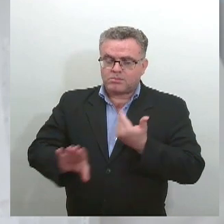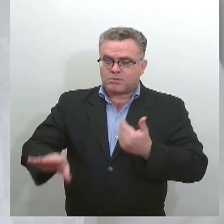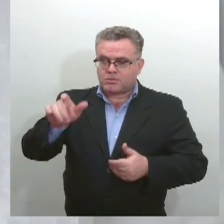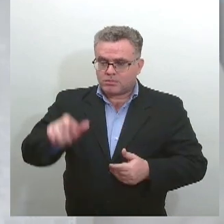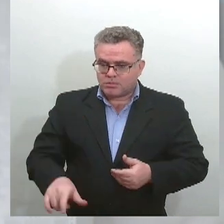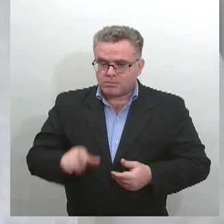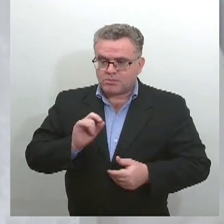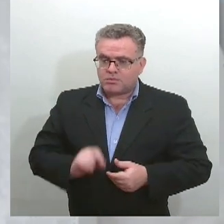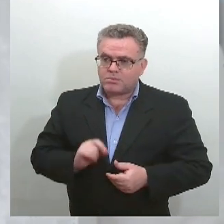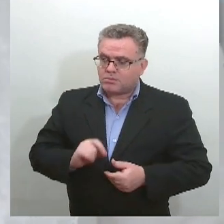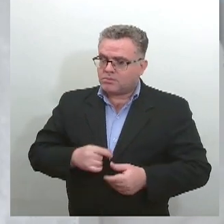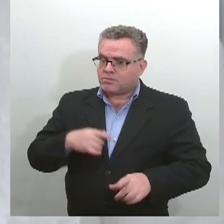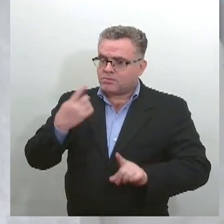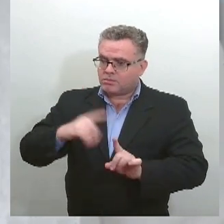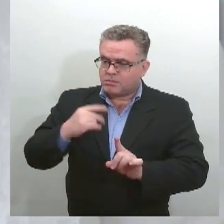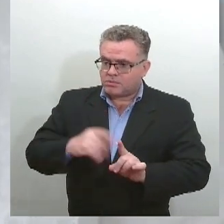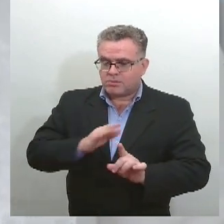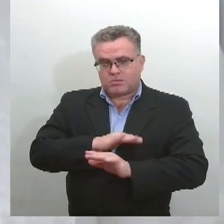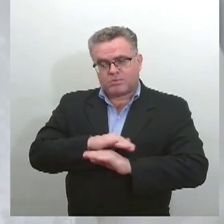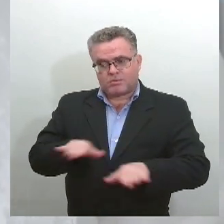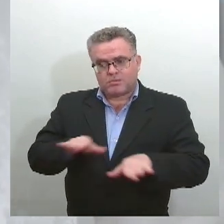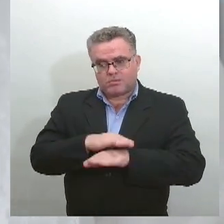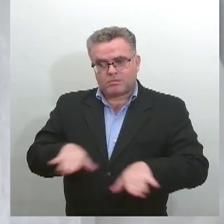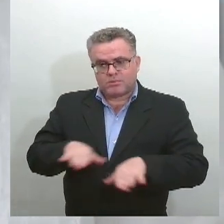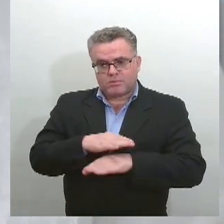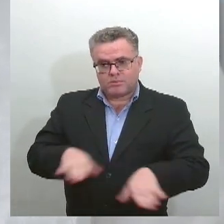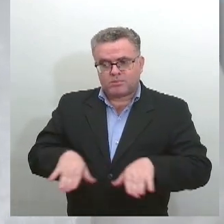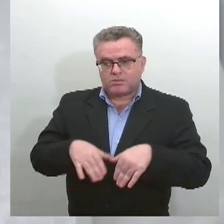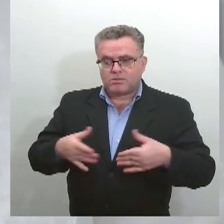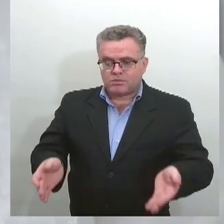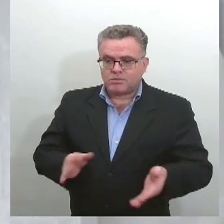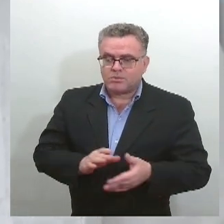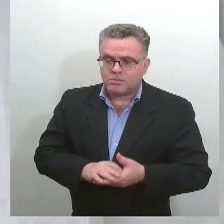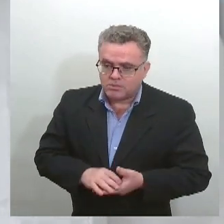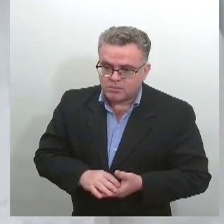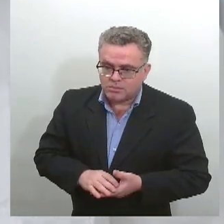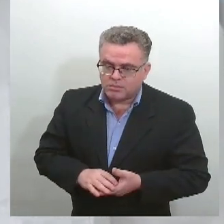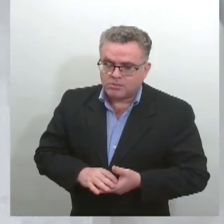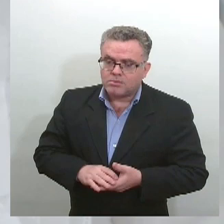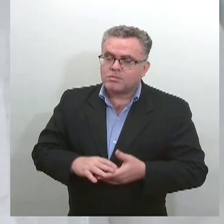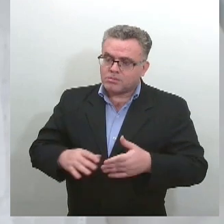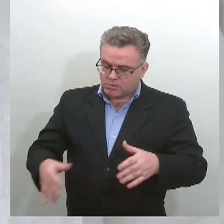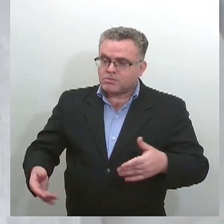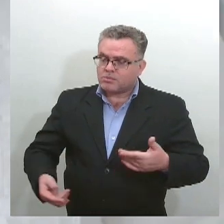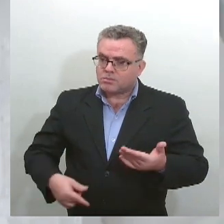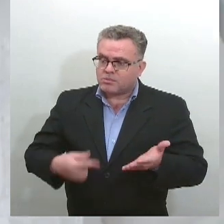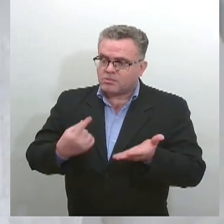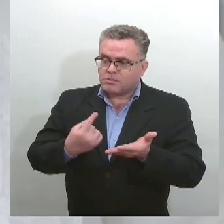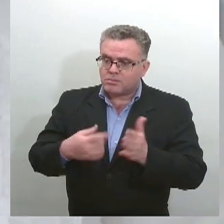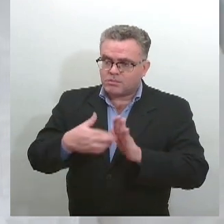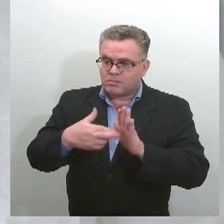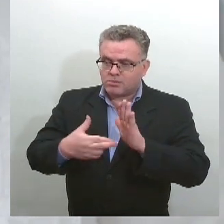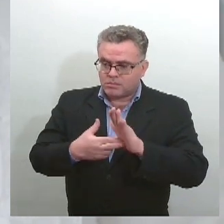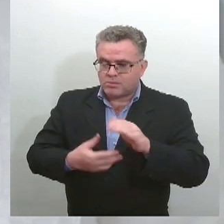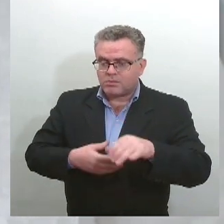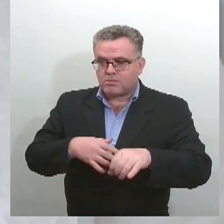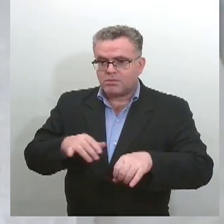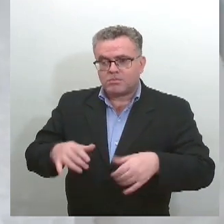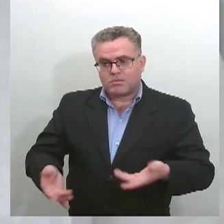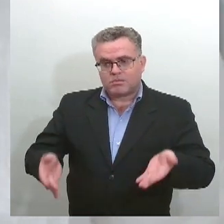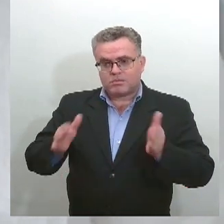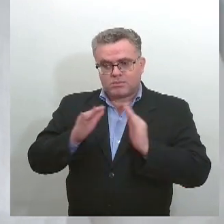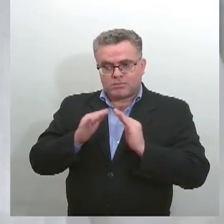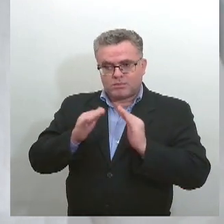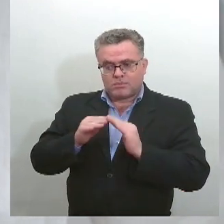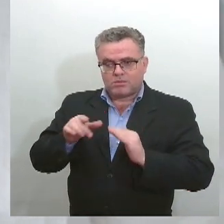mais agredir a vítima. As medidas referentes à situação patrimonial, tem agressores que